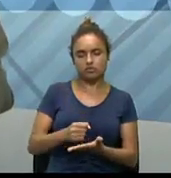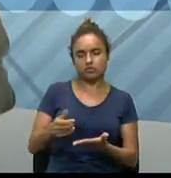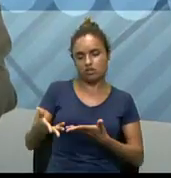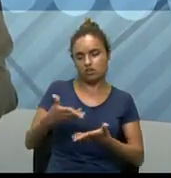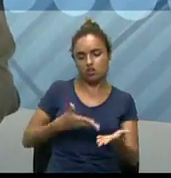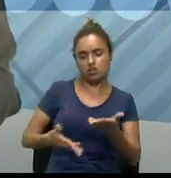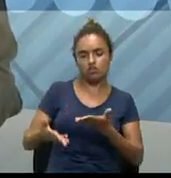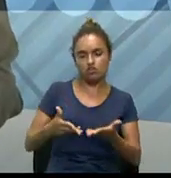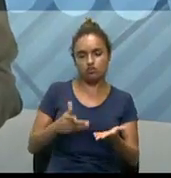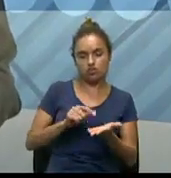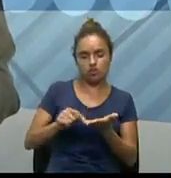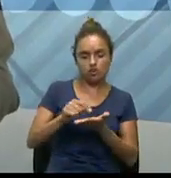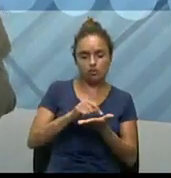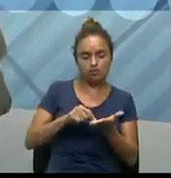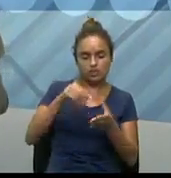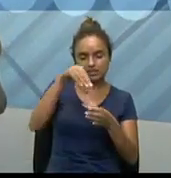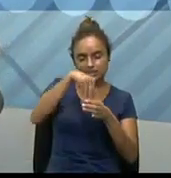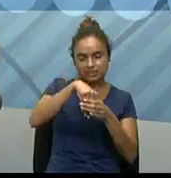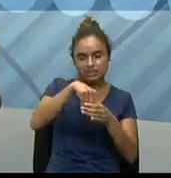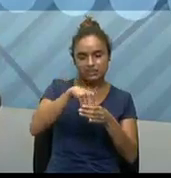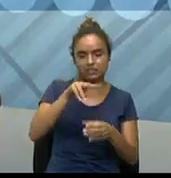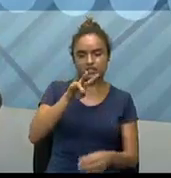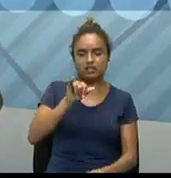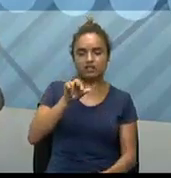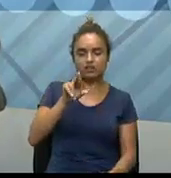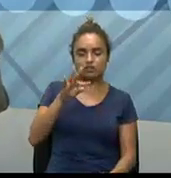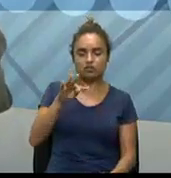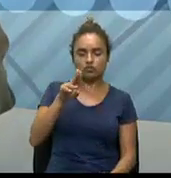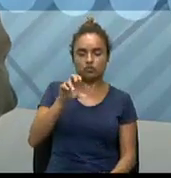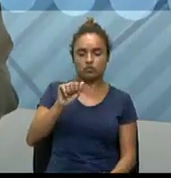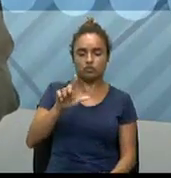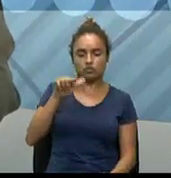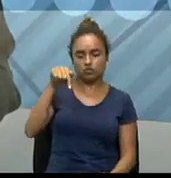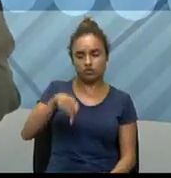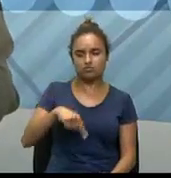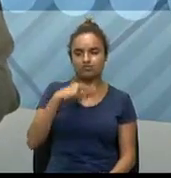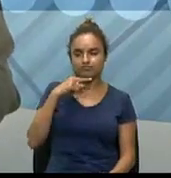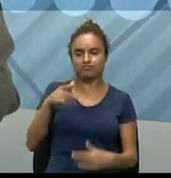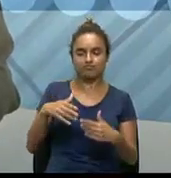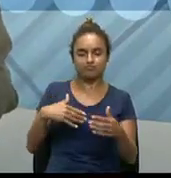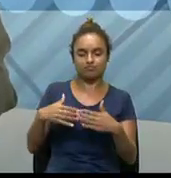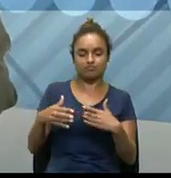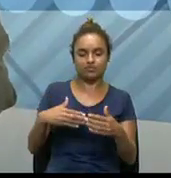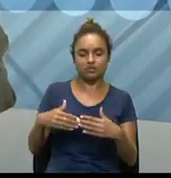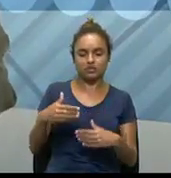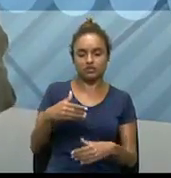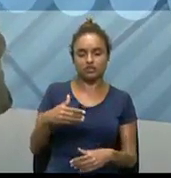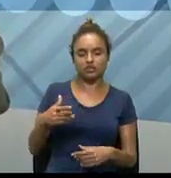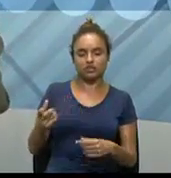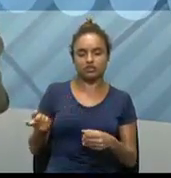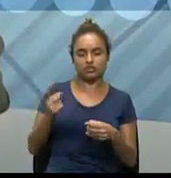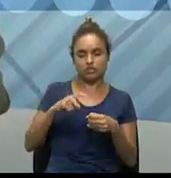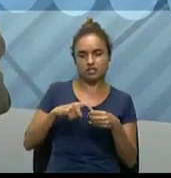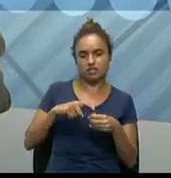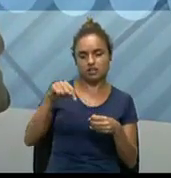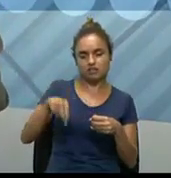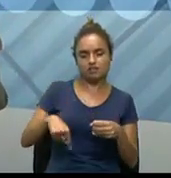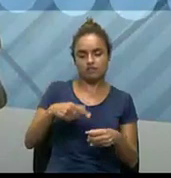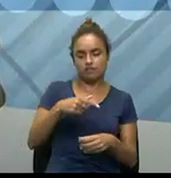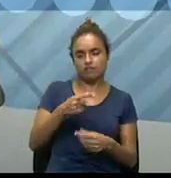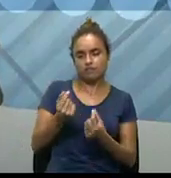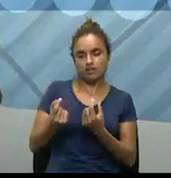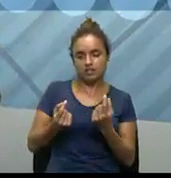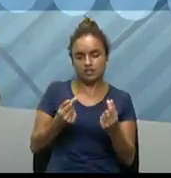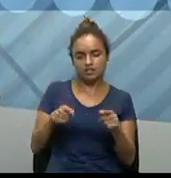virtual que não dependa das instituições financeiras e nem do governo. E por que isso? A